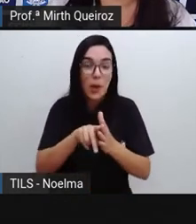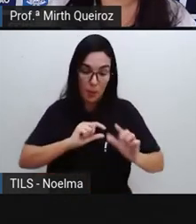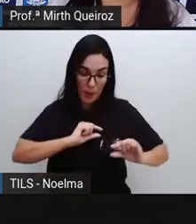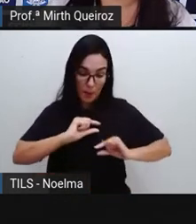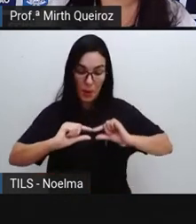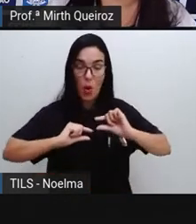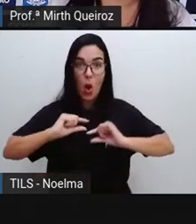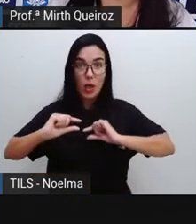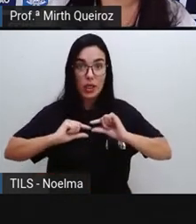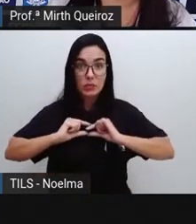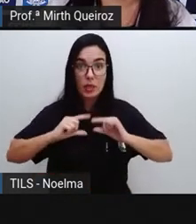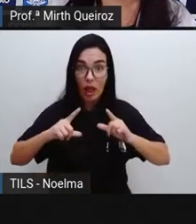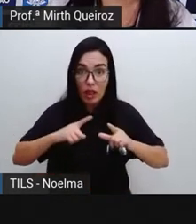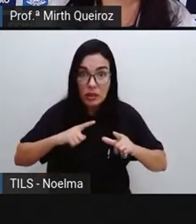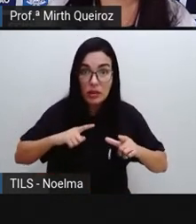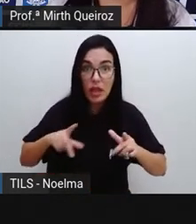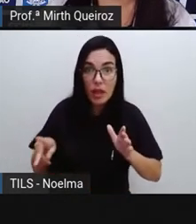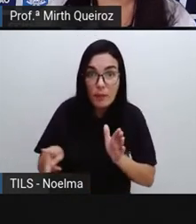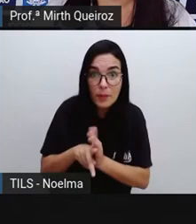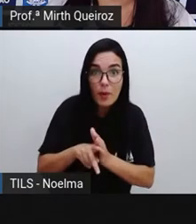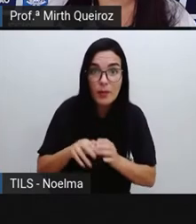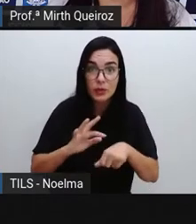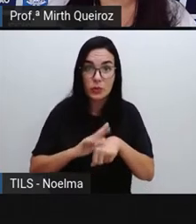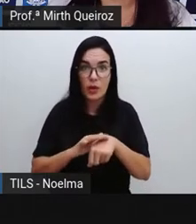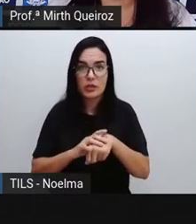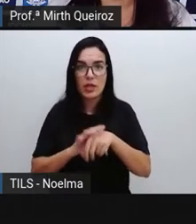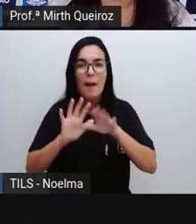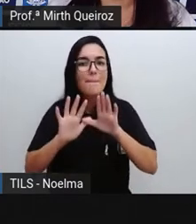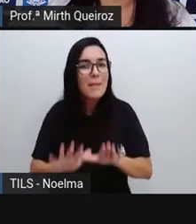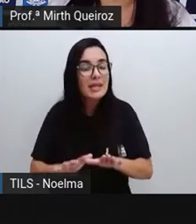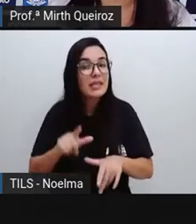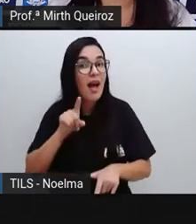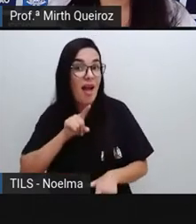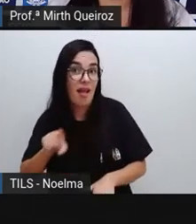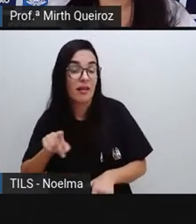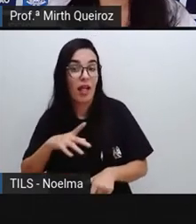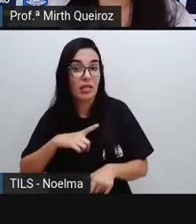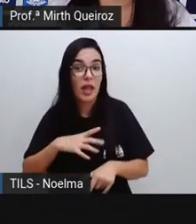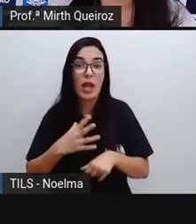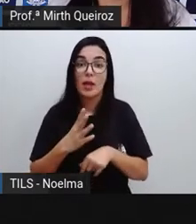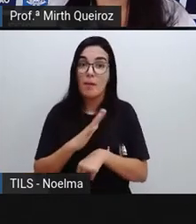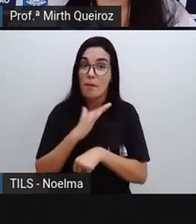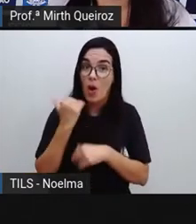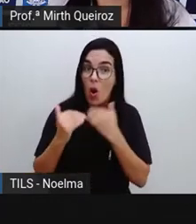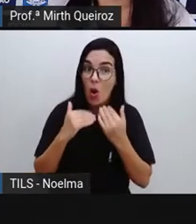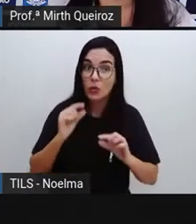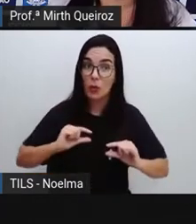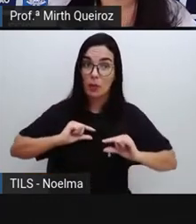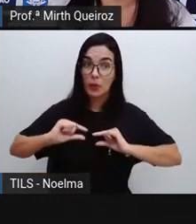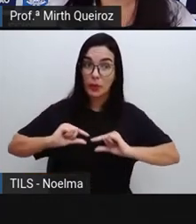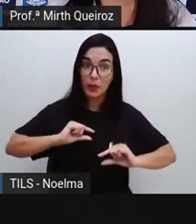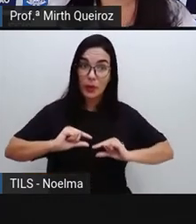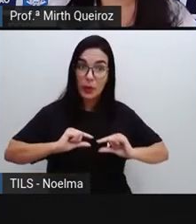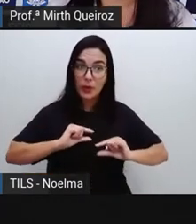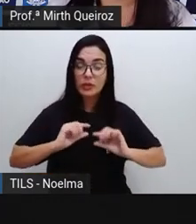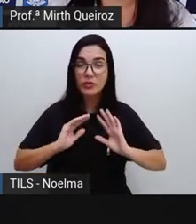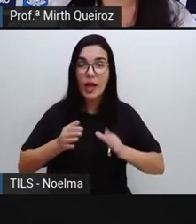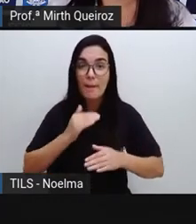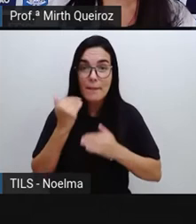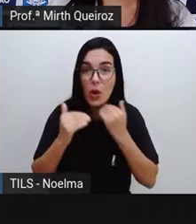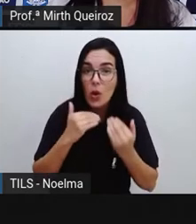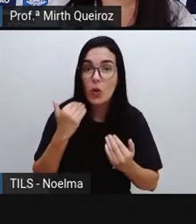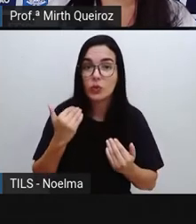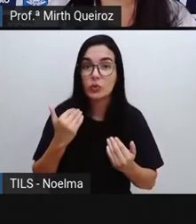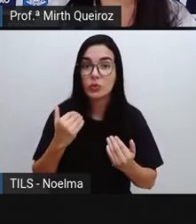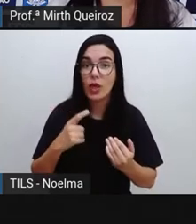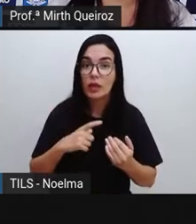-organismo que causa a doença. Mas só que eles estão mortos, muitas das vezes, né? O que é mais utilizado aí, eles mortos